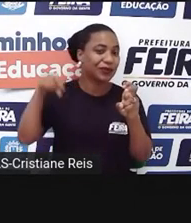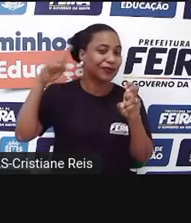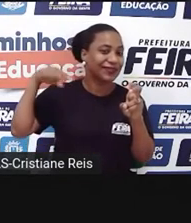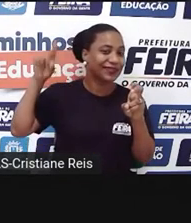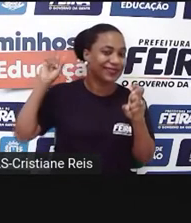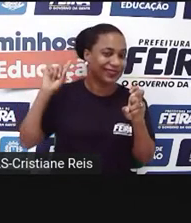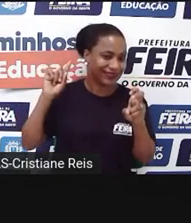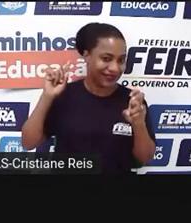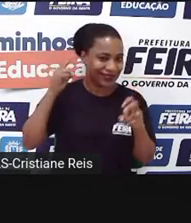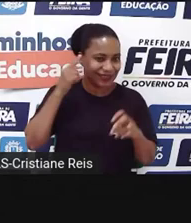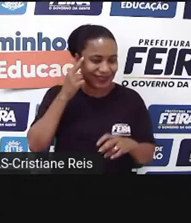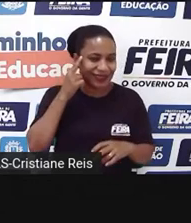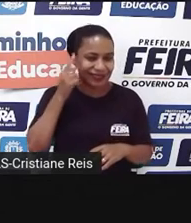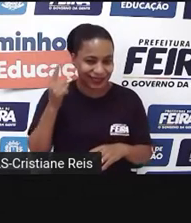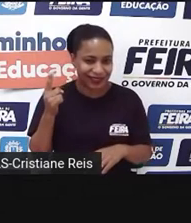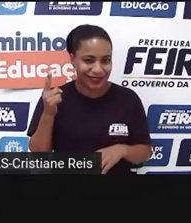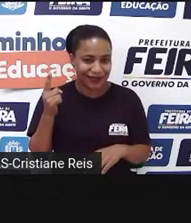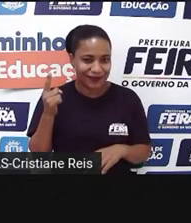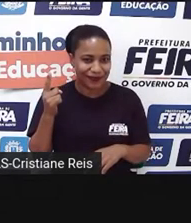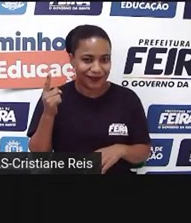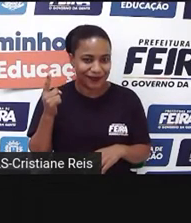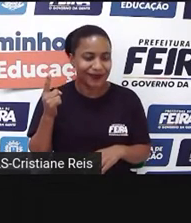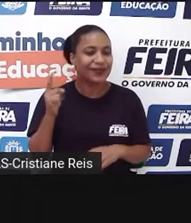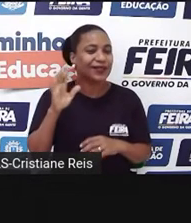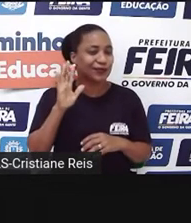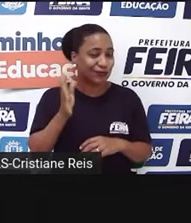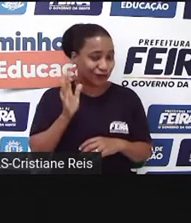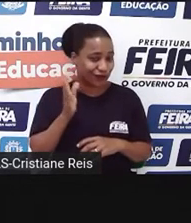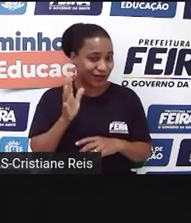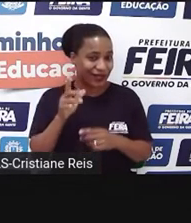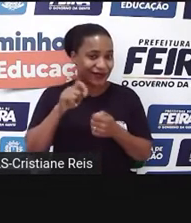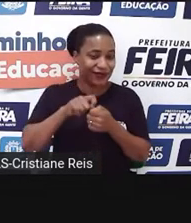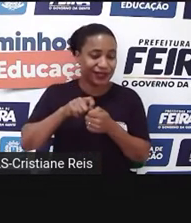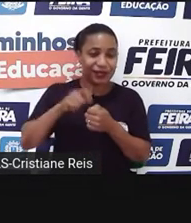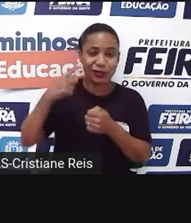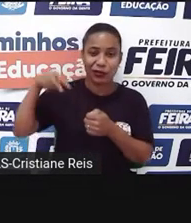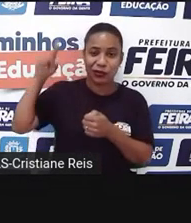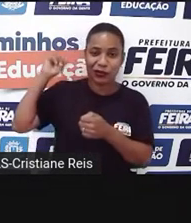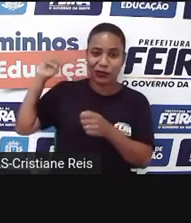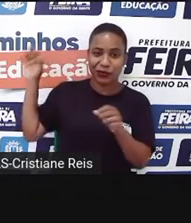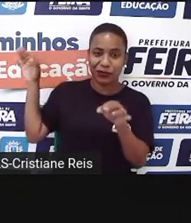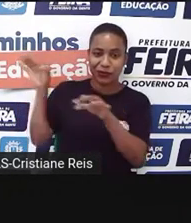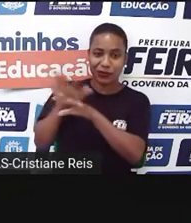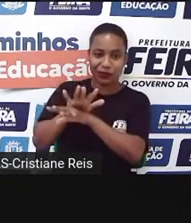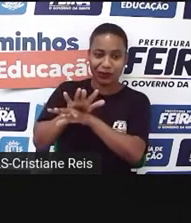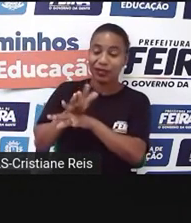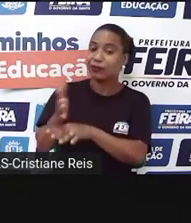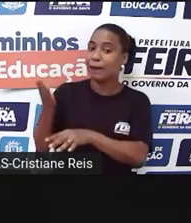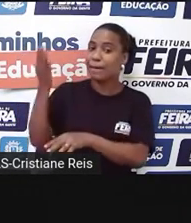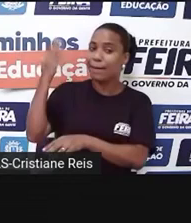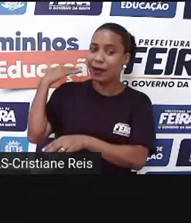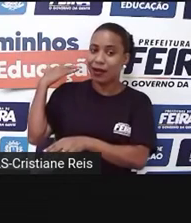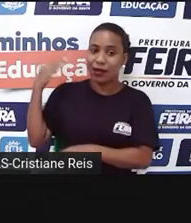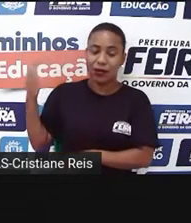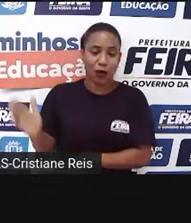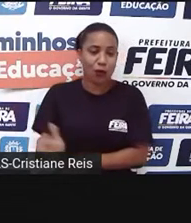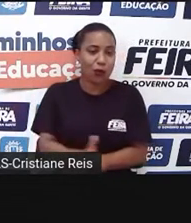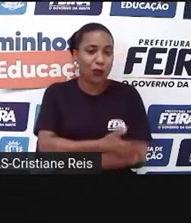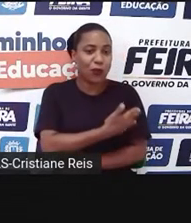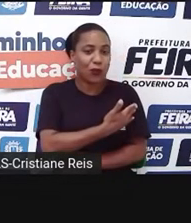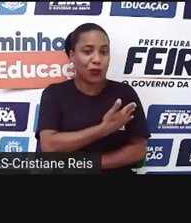e ficaram lá. Você já realizou a ação e ela já terminou, já foi concluída.